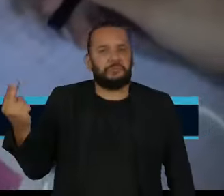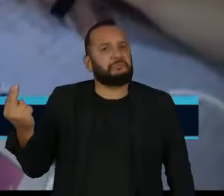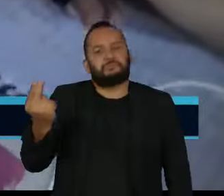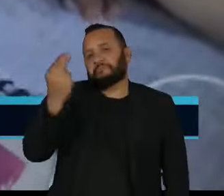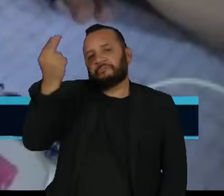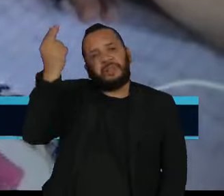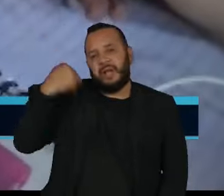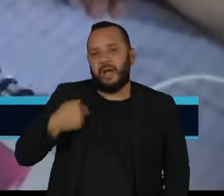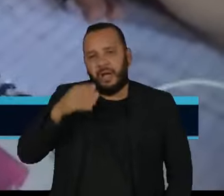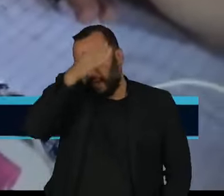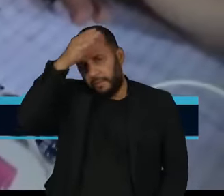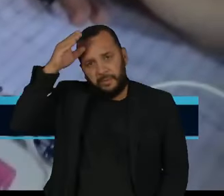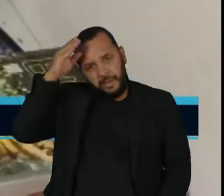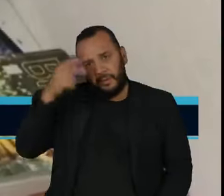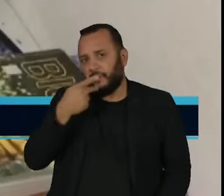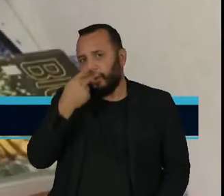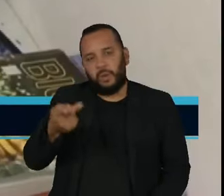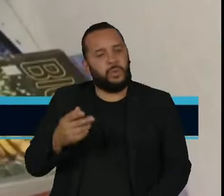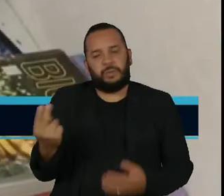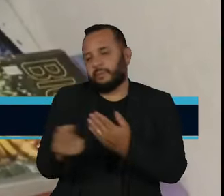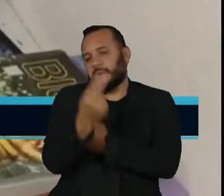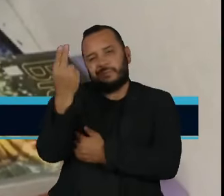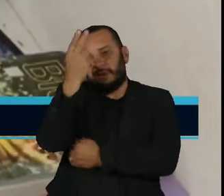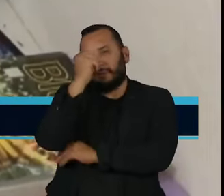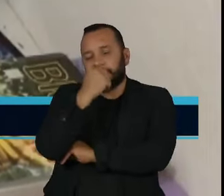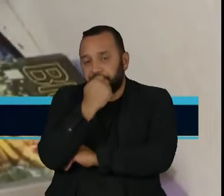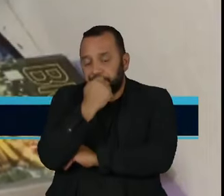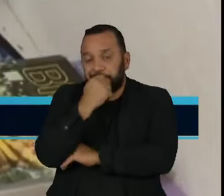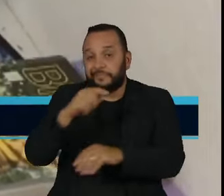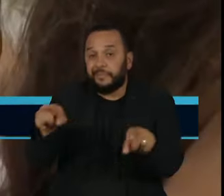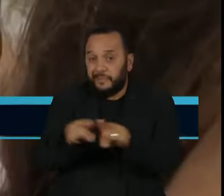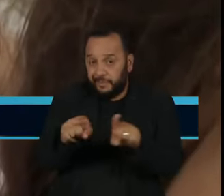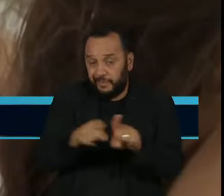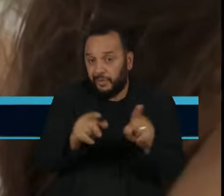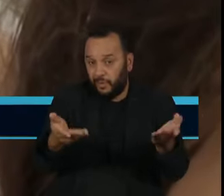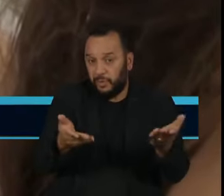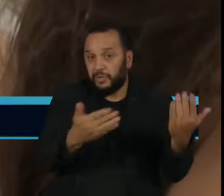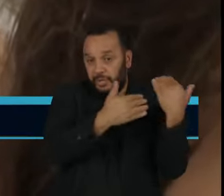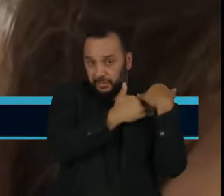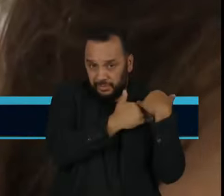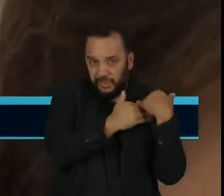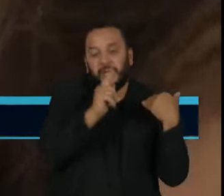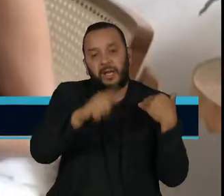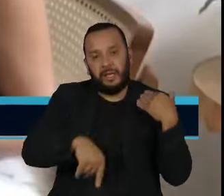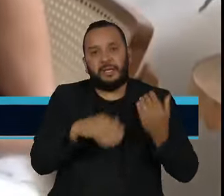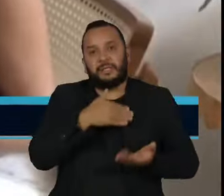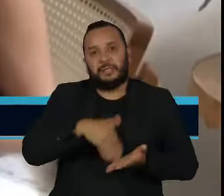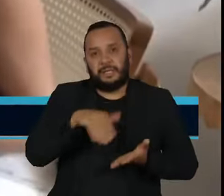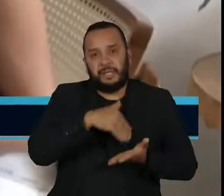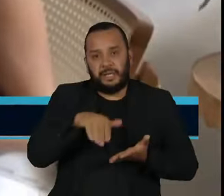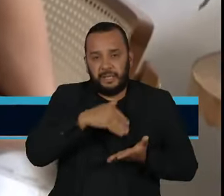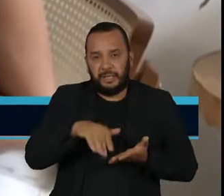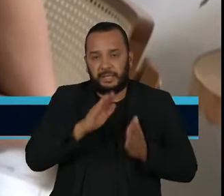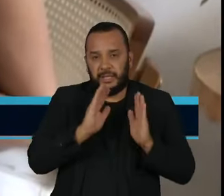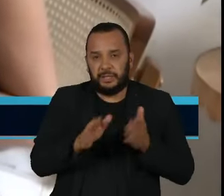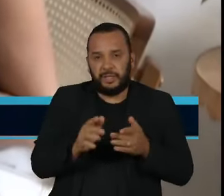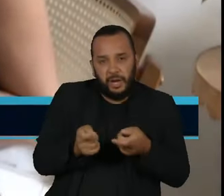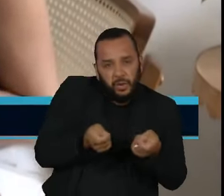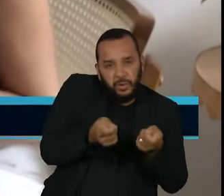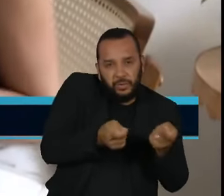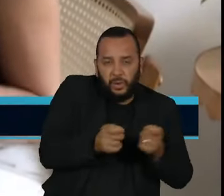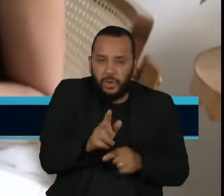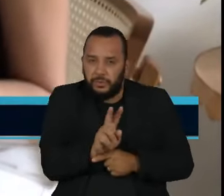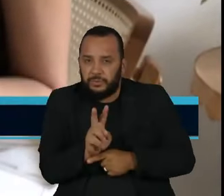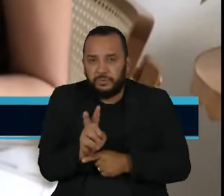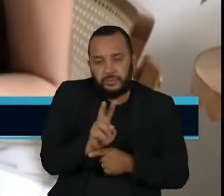distância espalhados pelo Brasil. Hoje a responsabilidade por isso é da Secretaria de Regulação e Supervisão da Educação